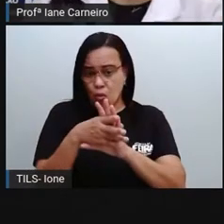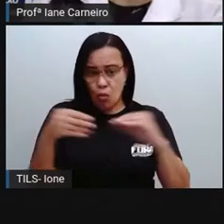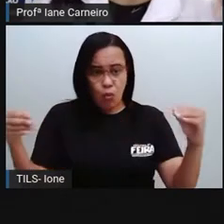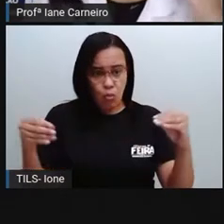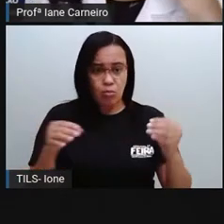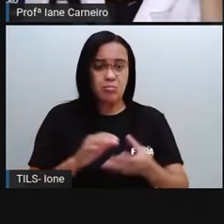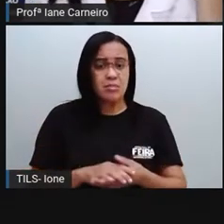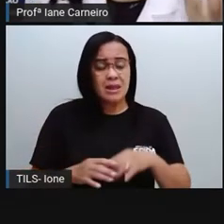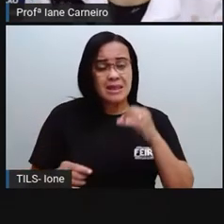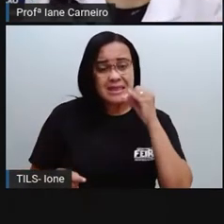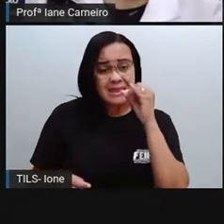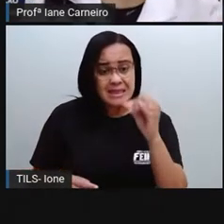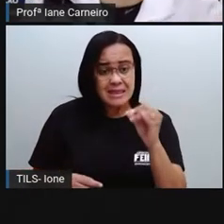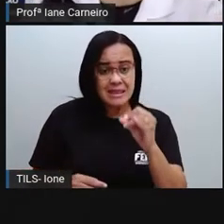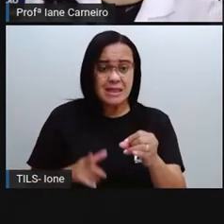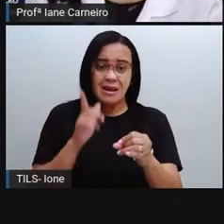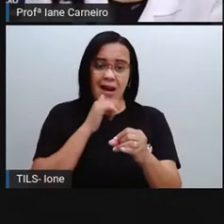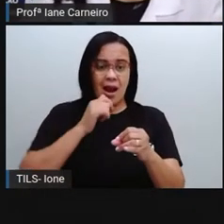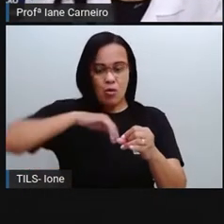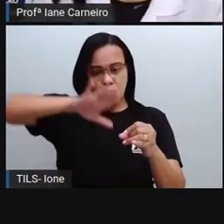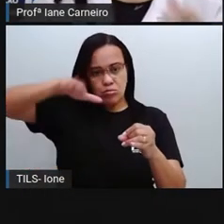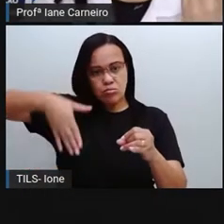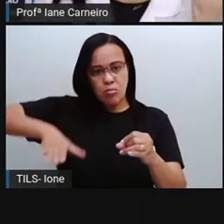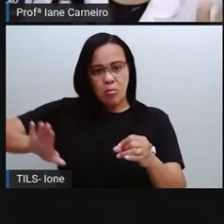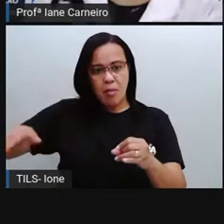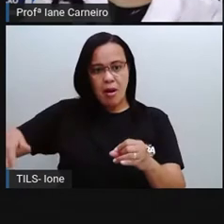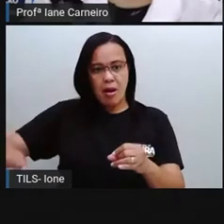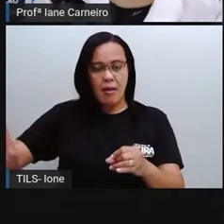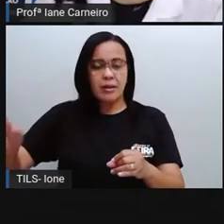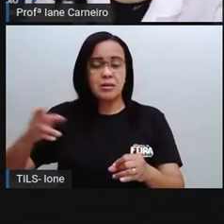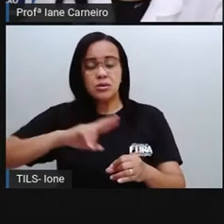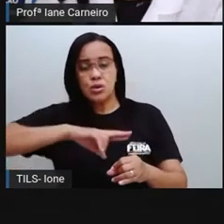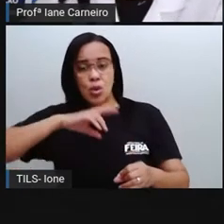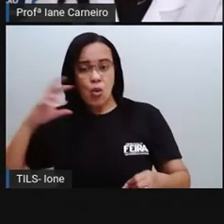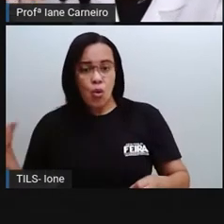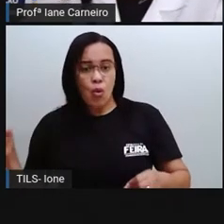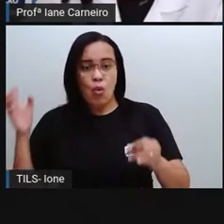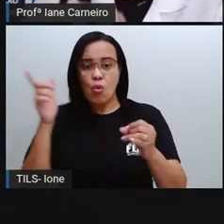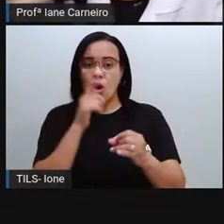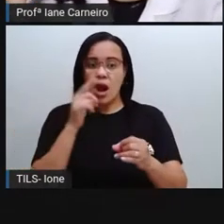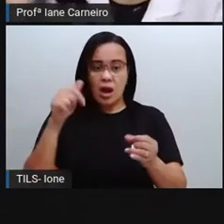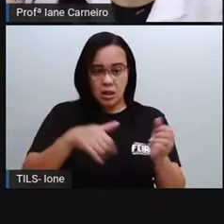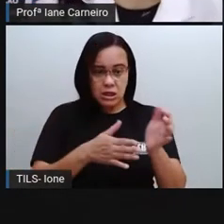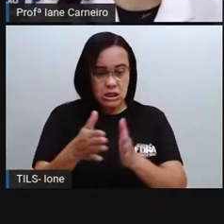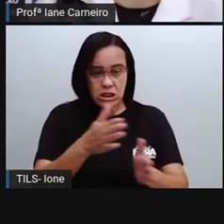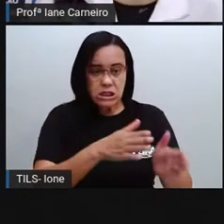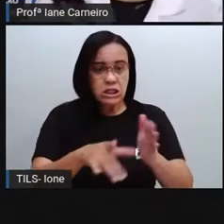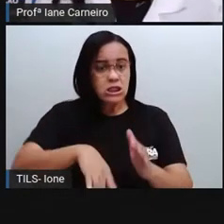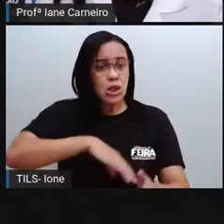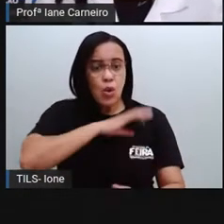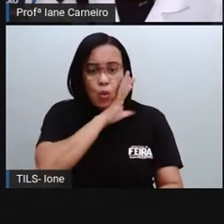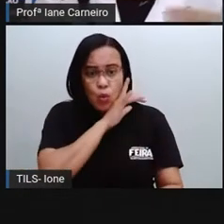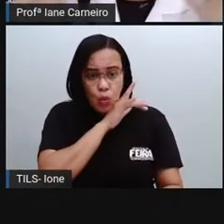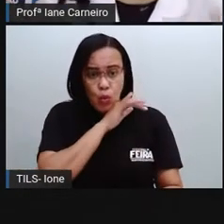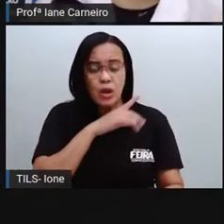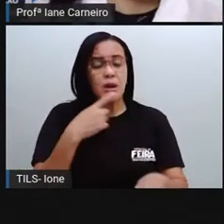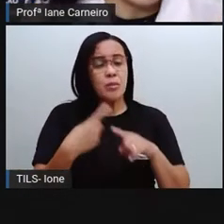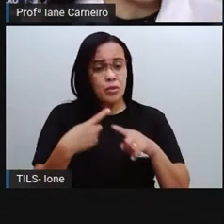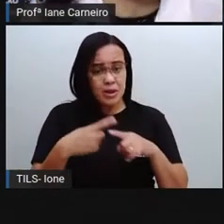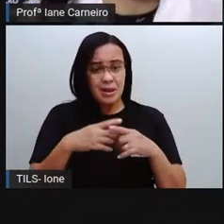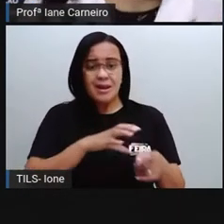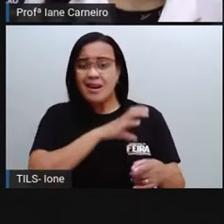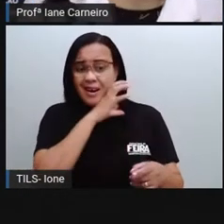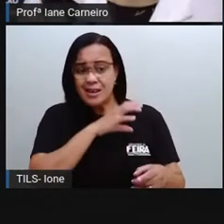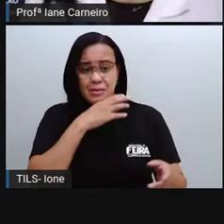caia no mar, ele pode prejudicar os animais, como a gente viu no vídeo, pode prejudicar a saúde de uma tartaruga, de um